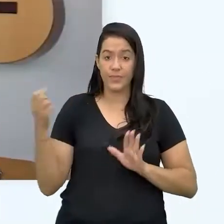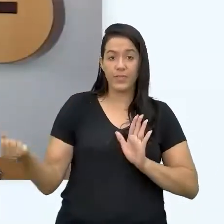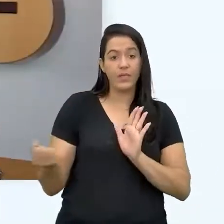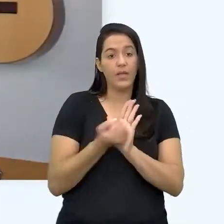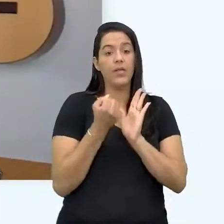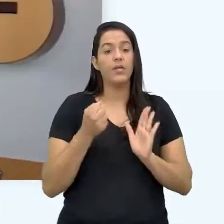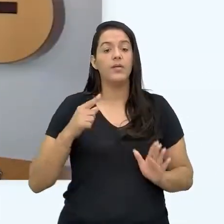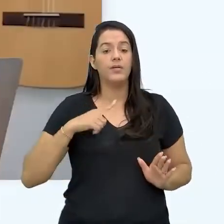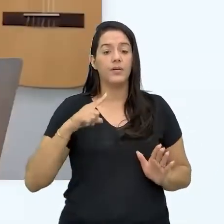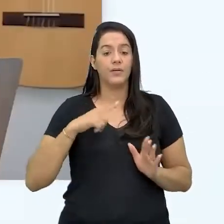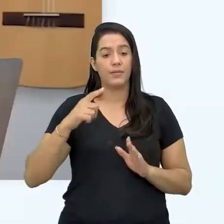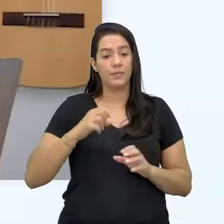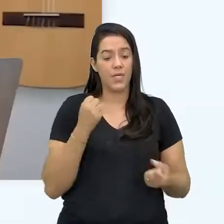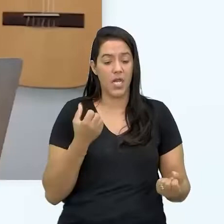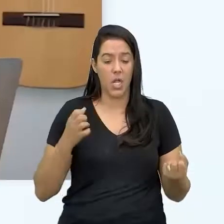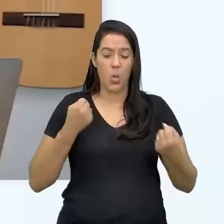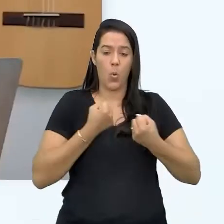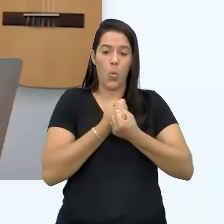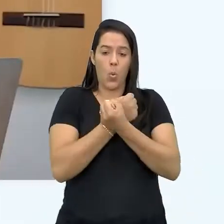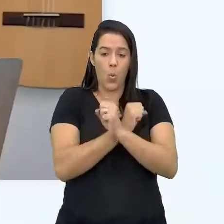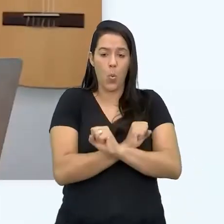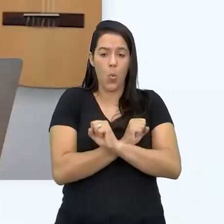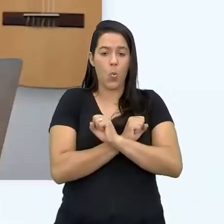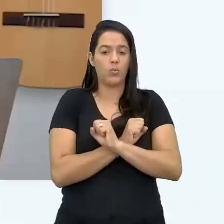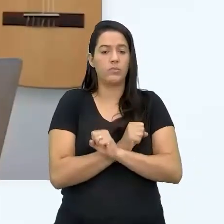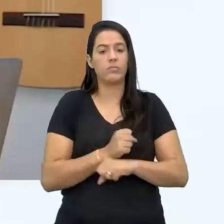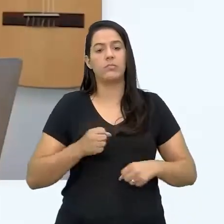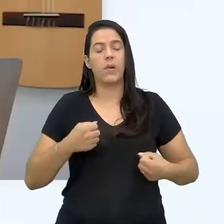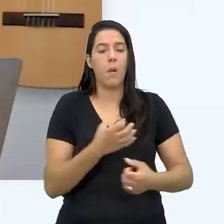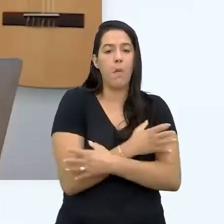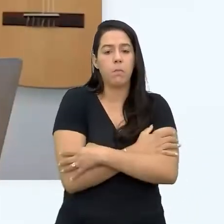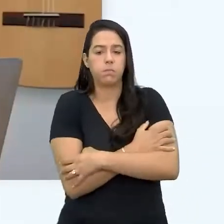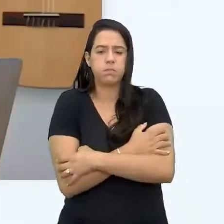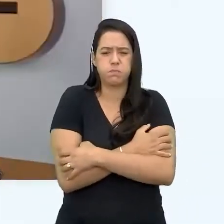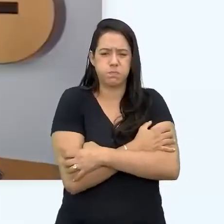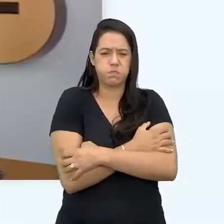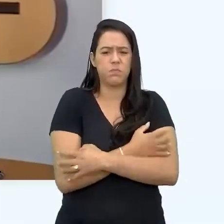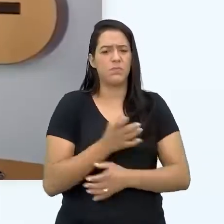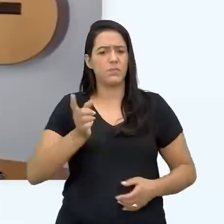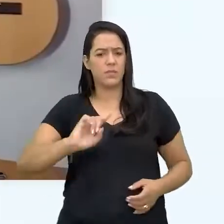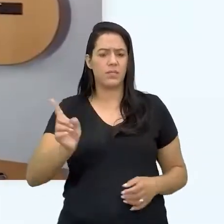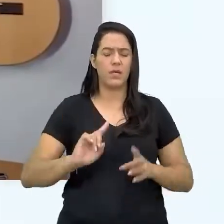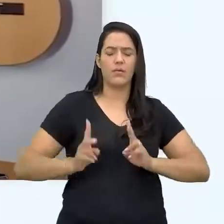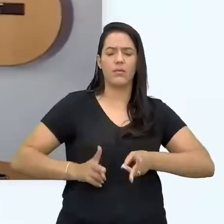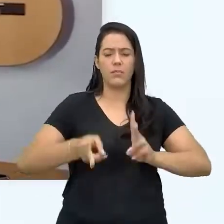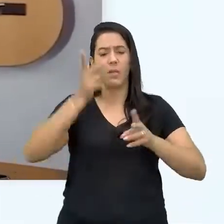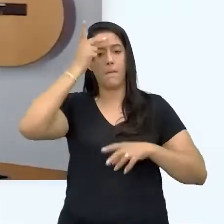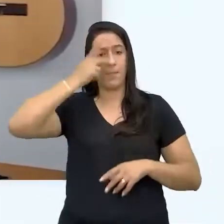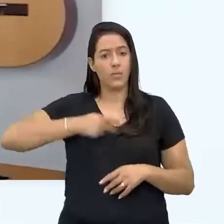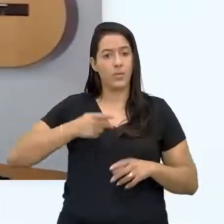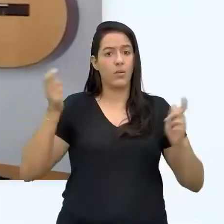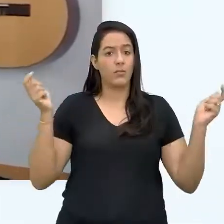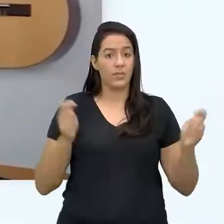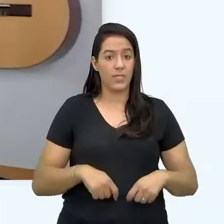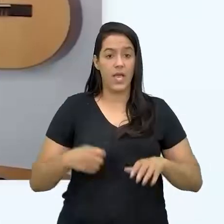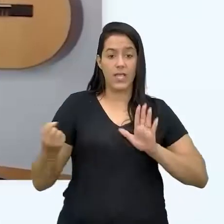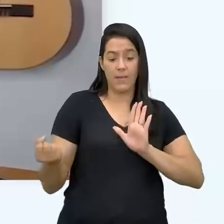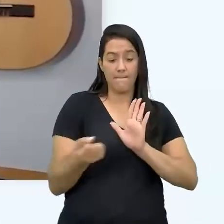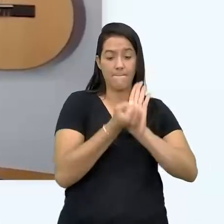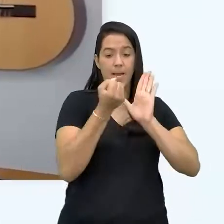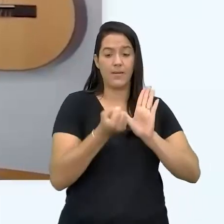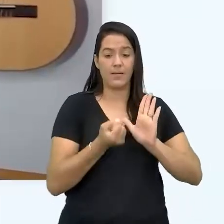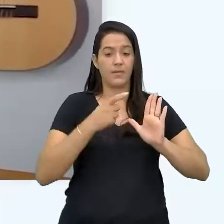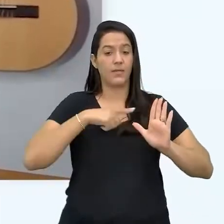Ele não é pra ser uma camisa de força. Eu acho que esse é um entendimento antigo e ultrapassado do que é o branding pessoal. O branding pessoal bem feito, você como marca,